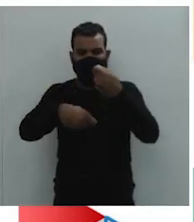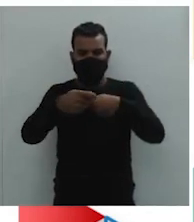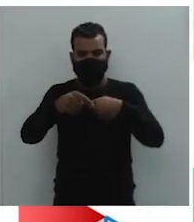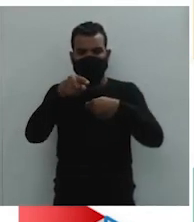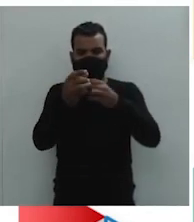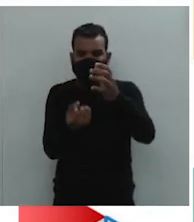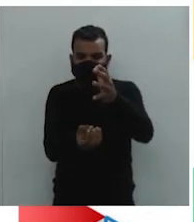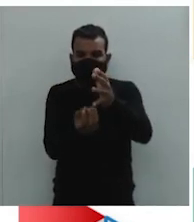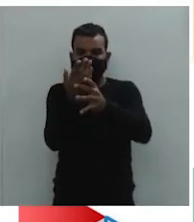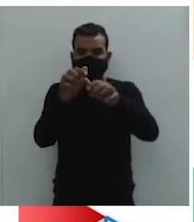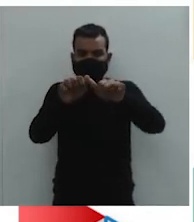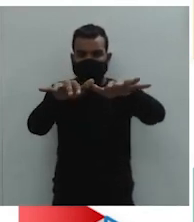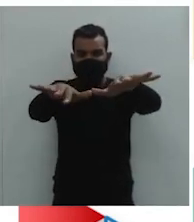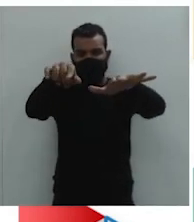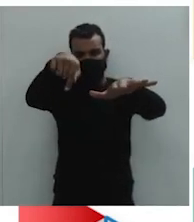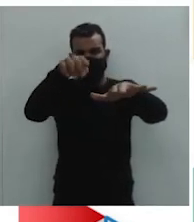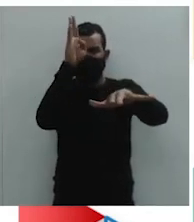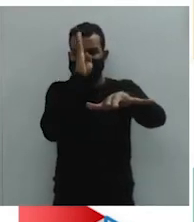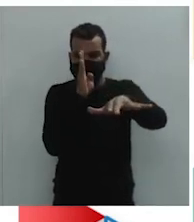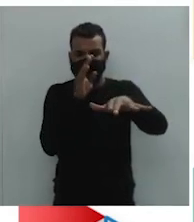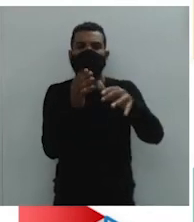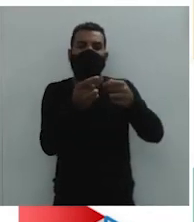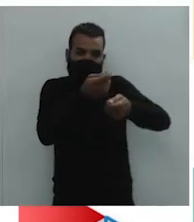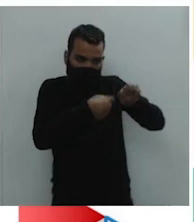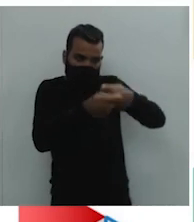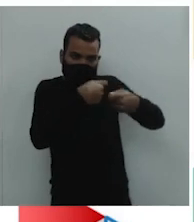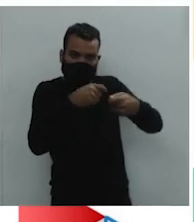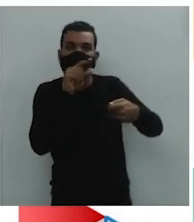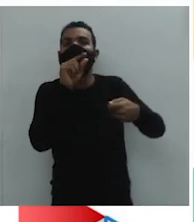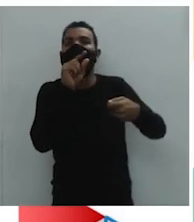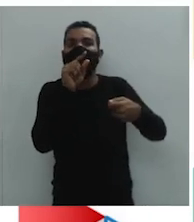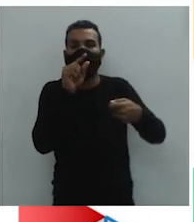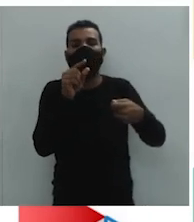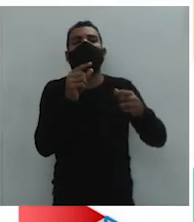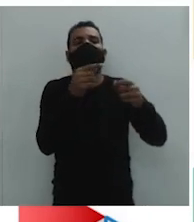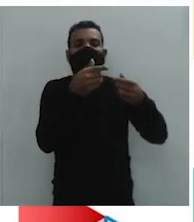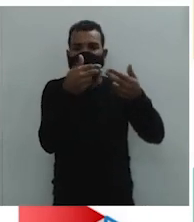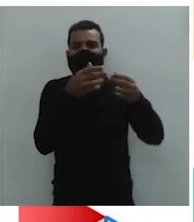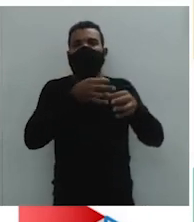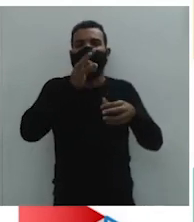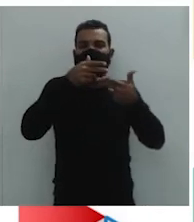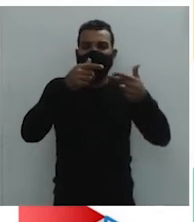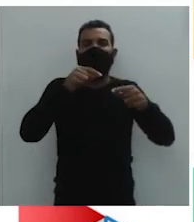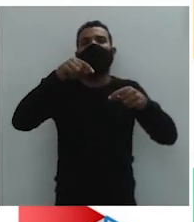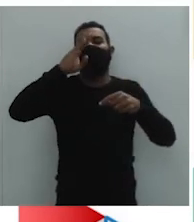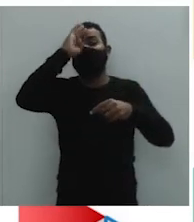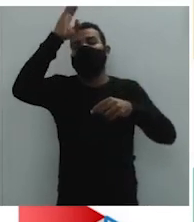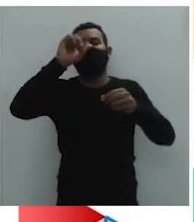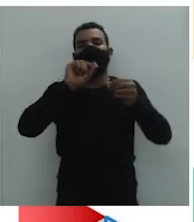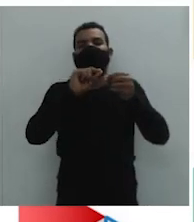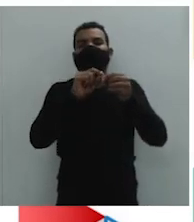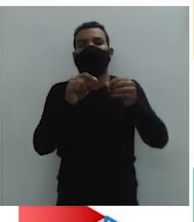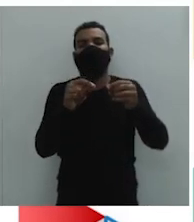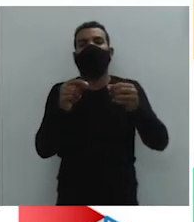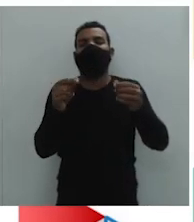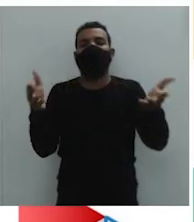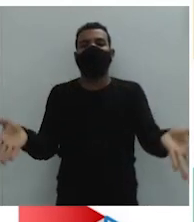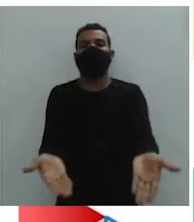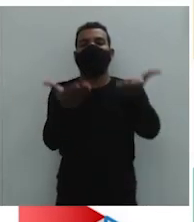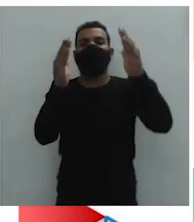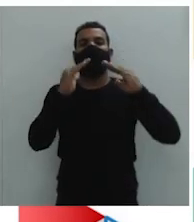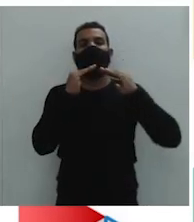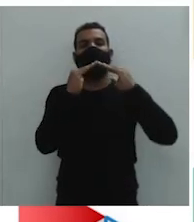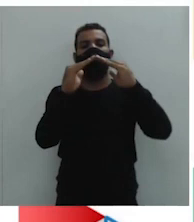propulsor da expansão territorial e da dinâmica da ocupação. E que as populações quase sempre, elas se